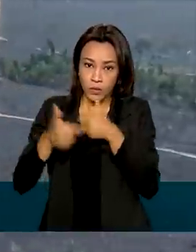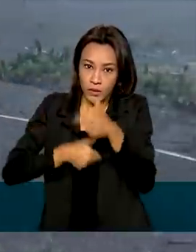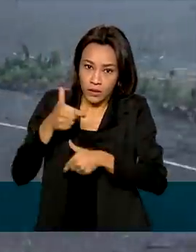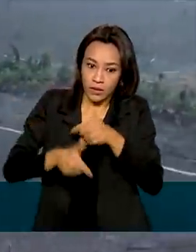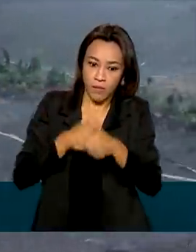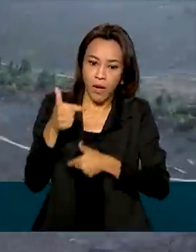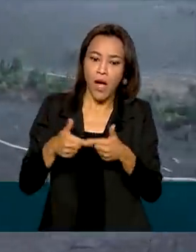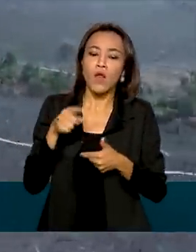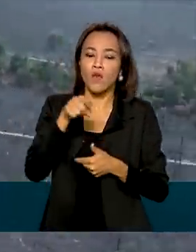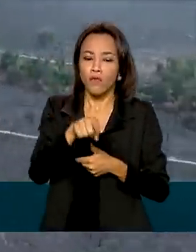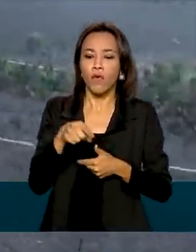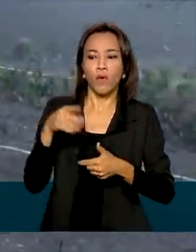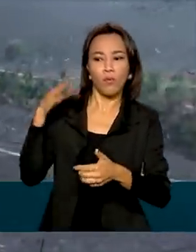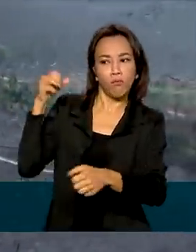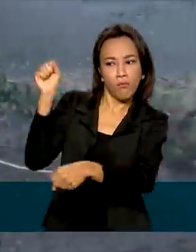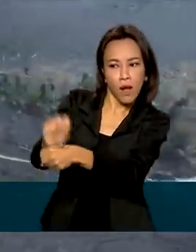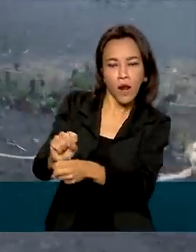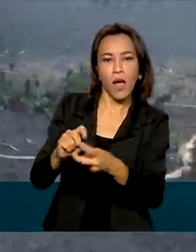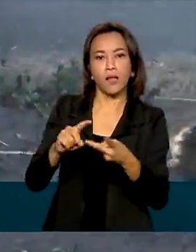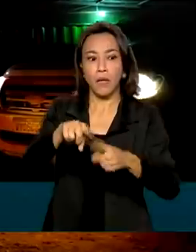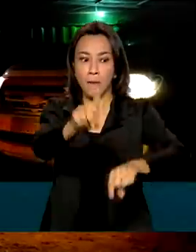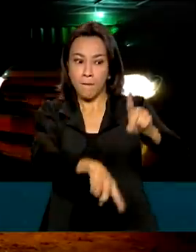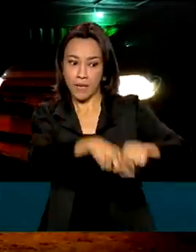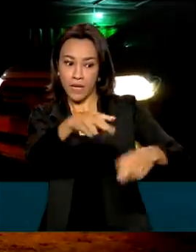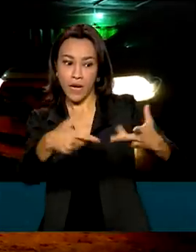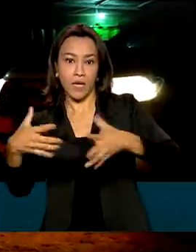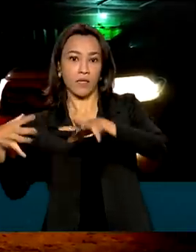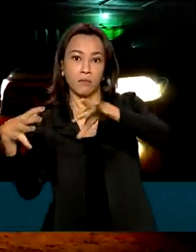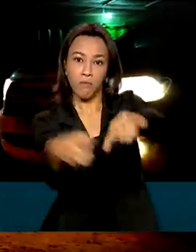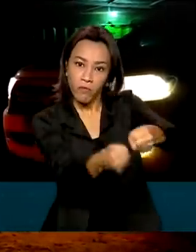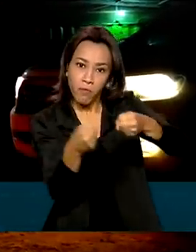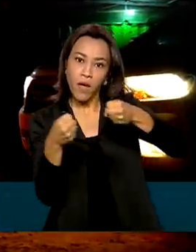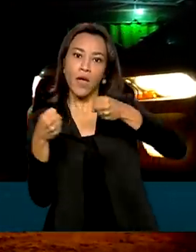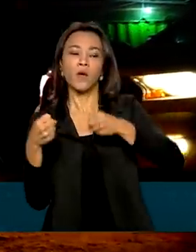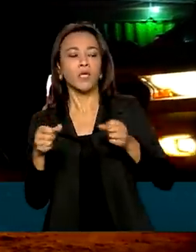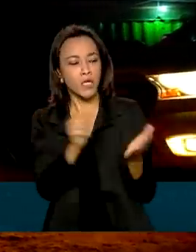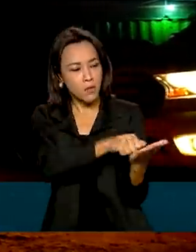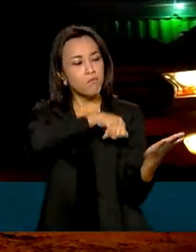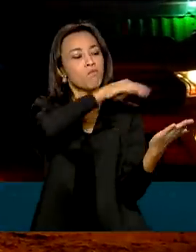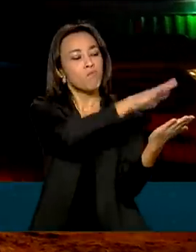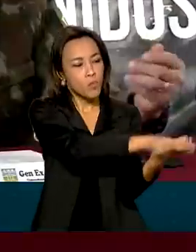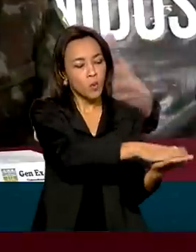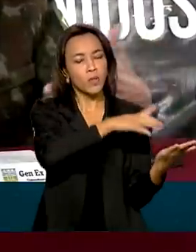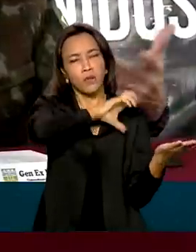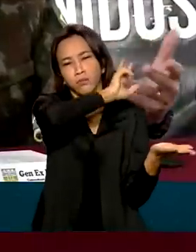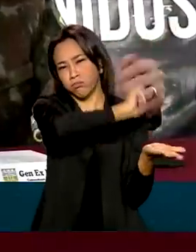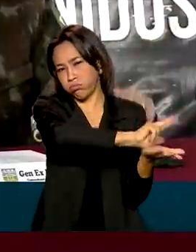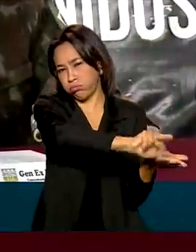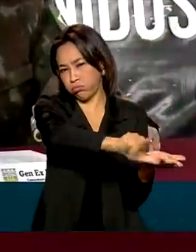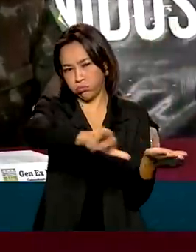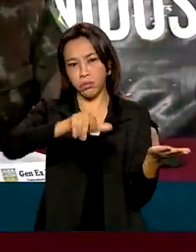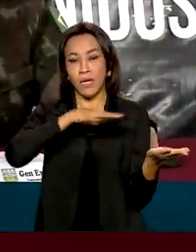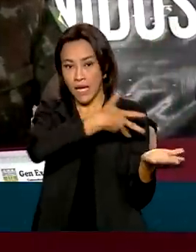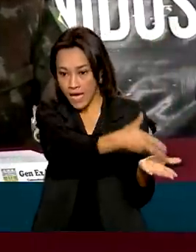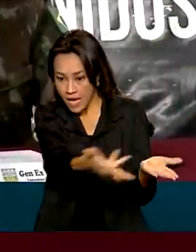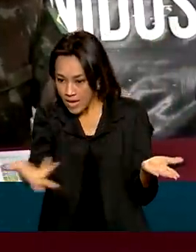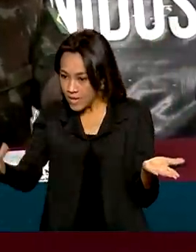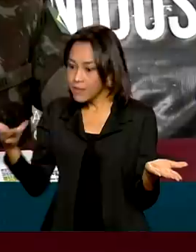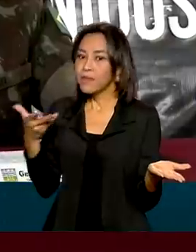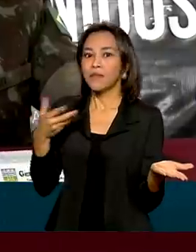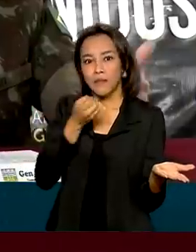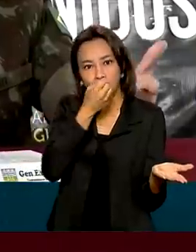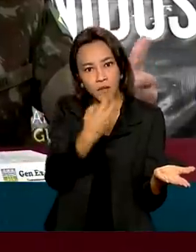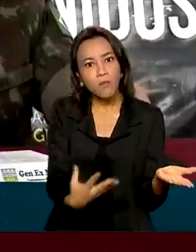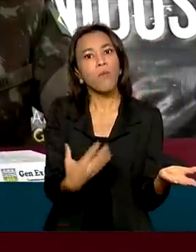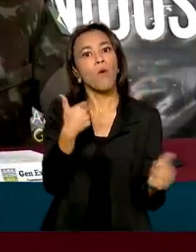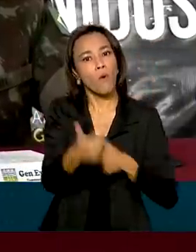Áreas foram embargadas, equipamentos foram apreendidos e centenas de multas foram aplicadas. Ações que estão gerando resultado.